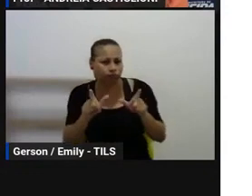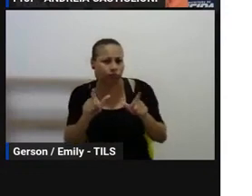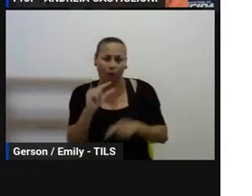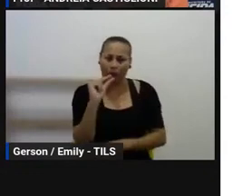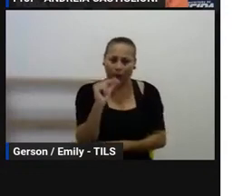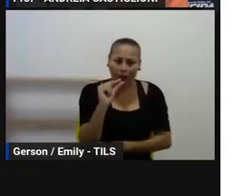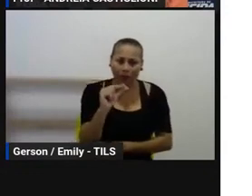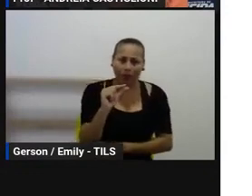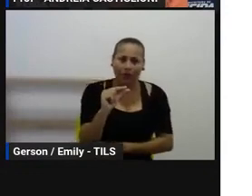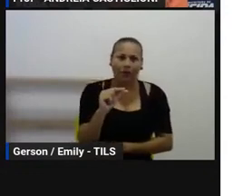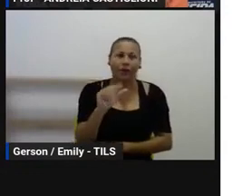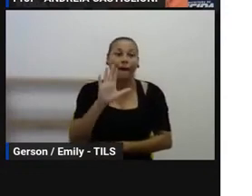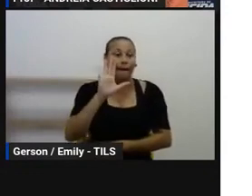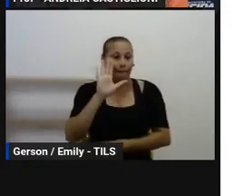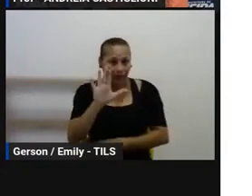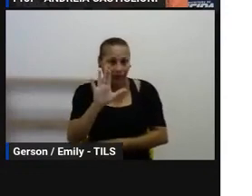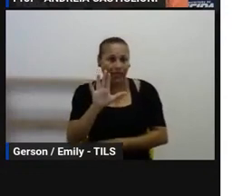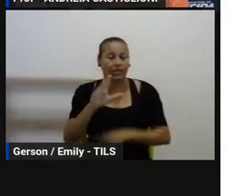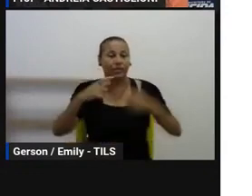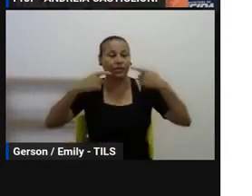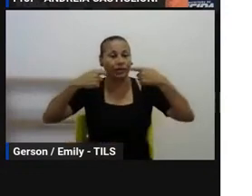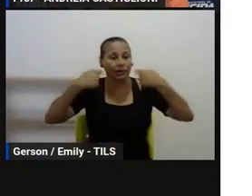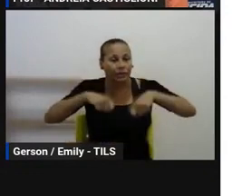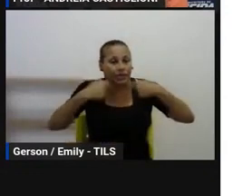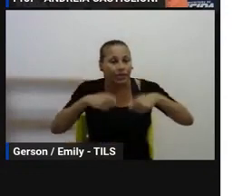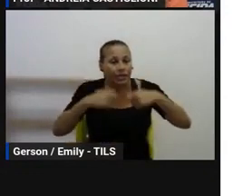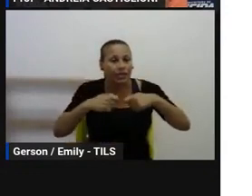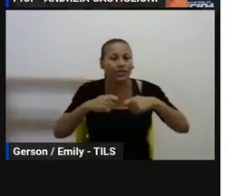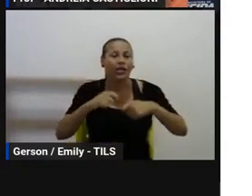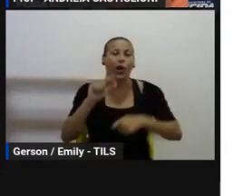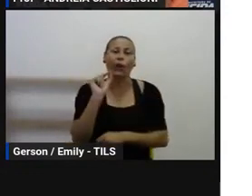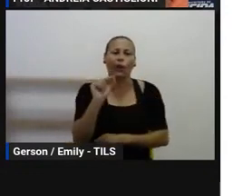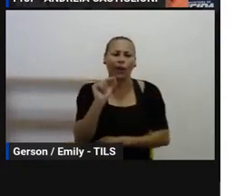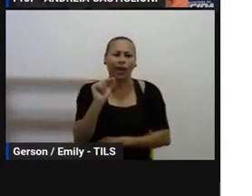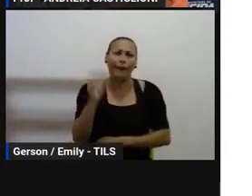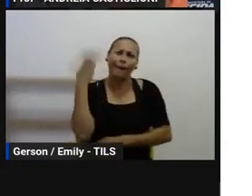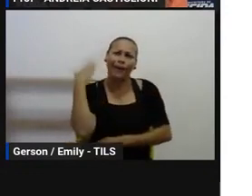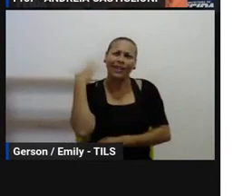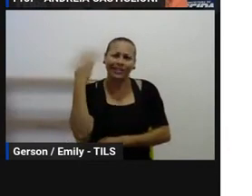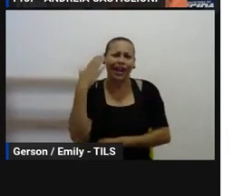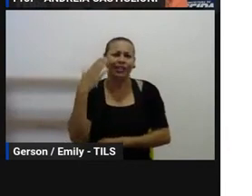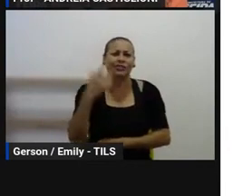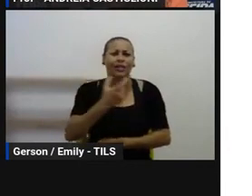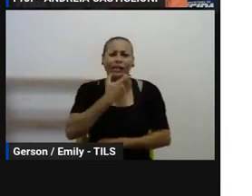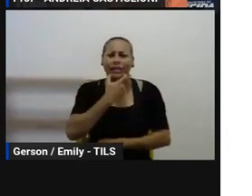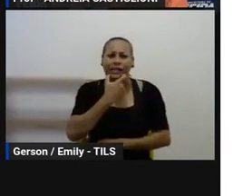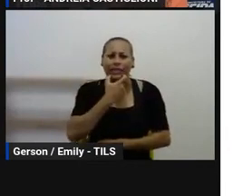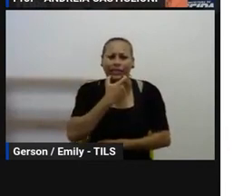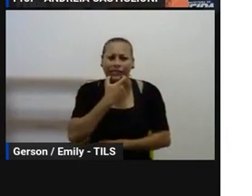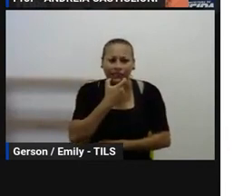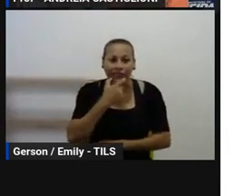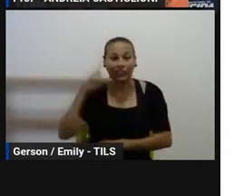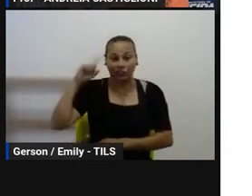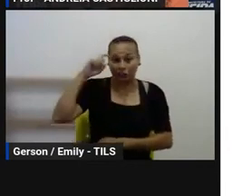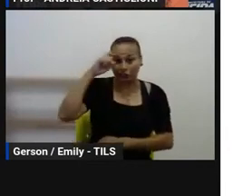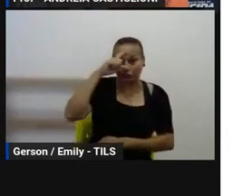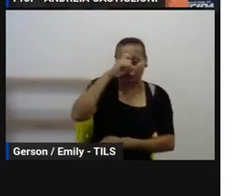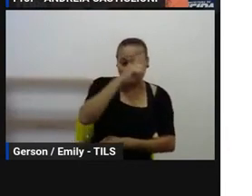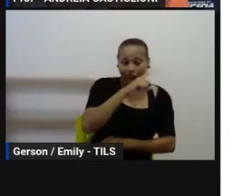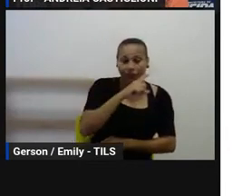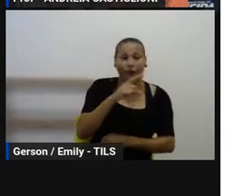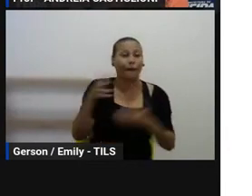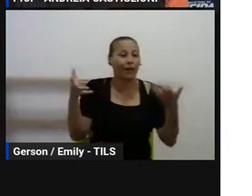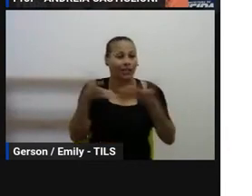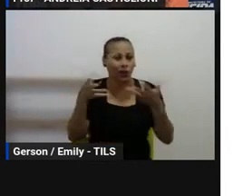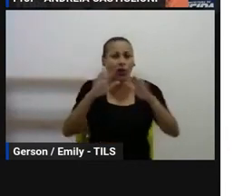dentro da matriz curricular obrigatória, só a língua inglesa, antigamente, eram as línguas estrangeiras, línguas modernas